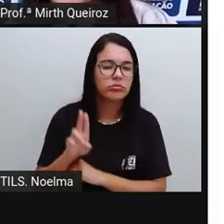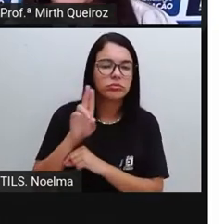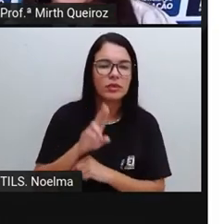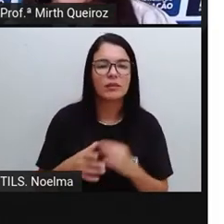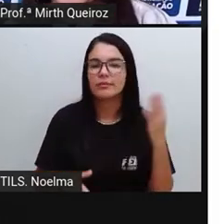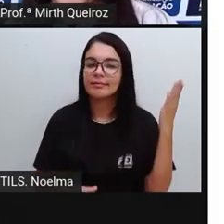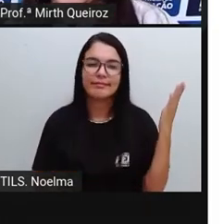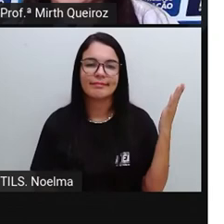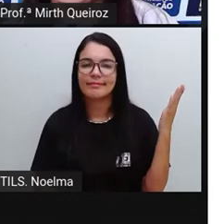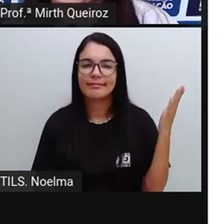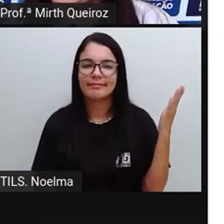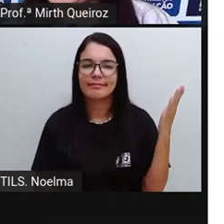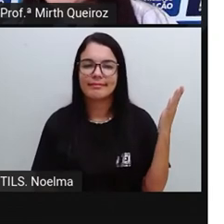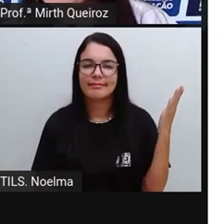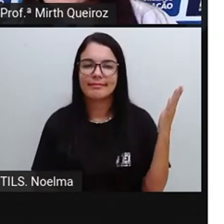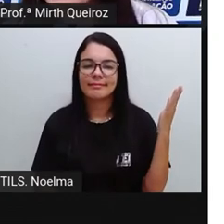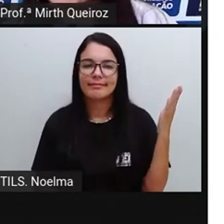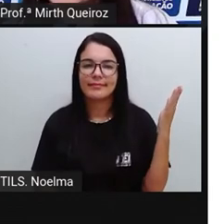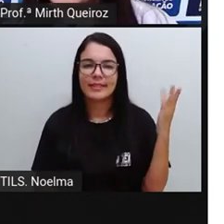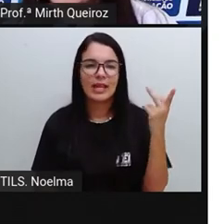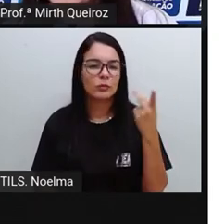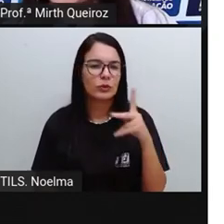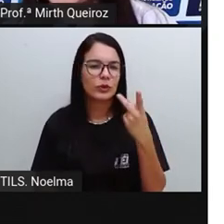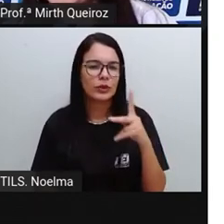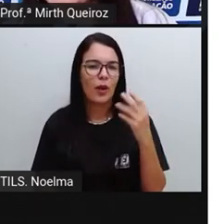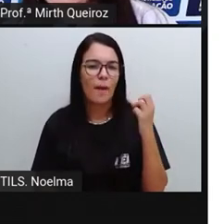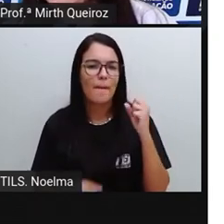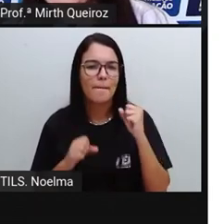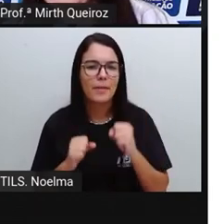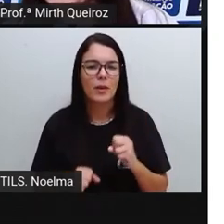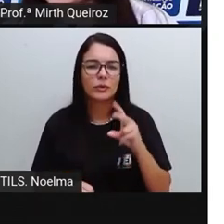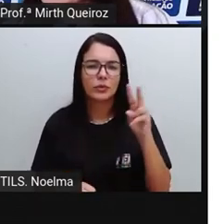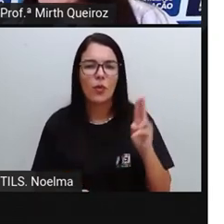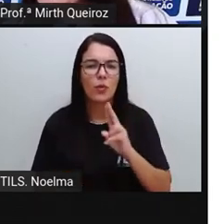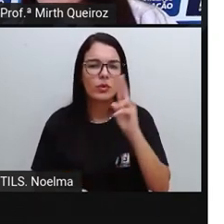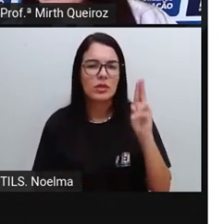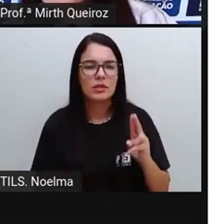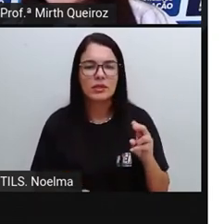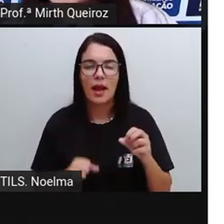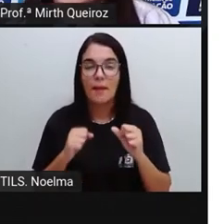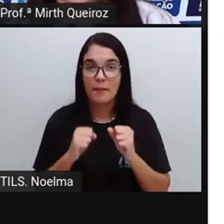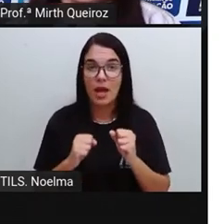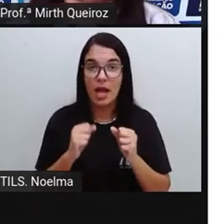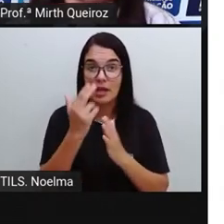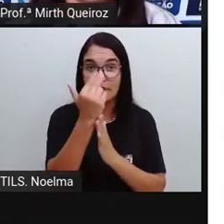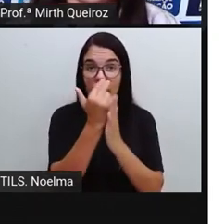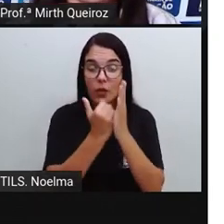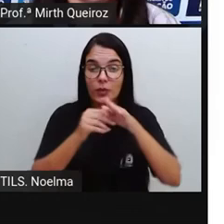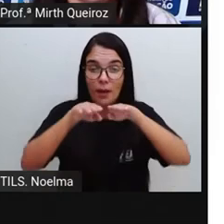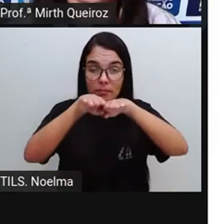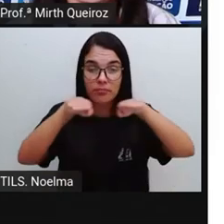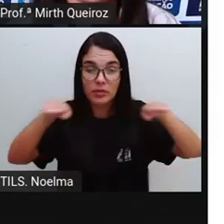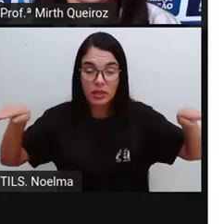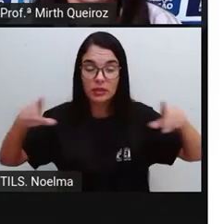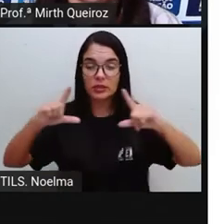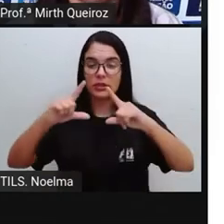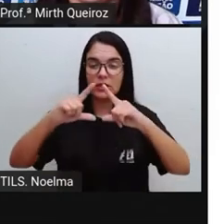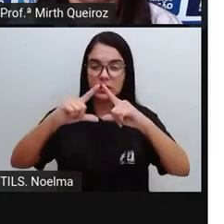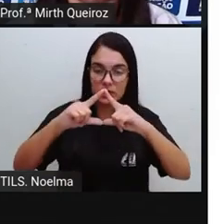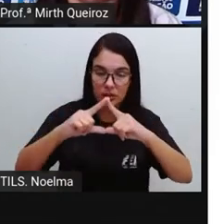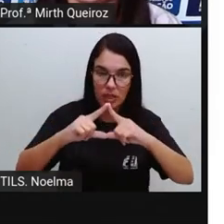poder fazer essa pintura? para fazer seu mosaico, vocês deverão utilizar as figuras planas, que é o triângulo, né?